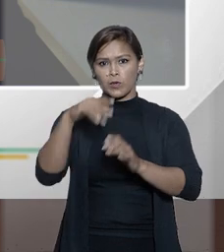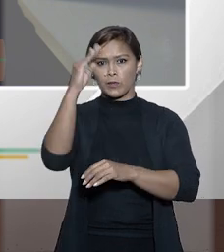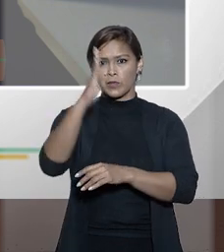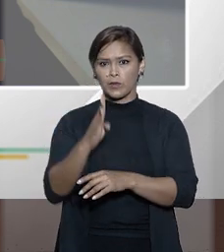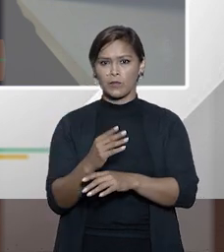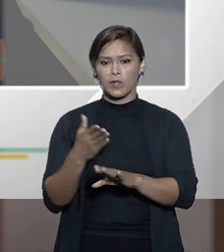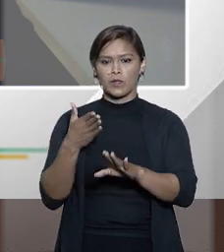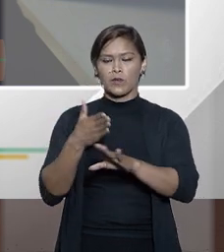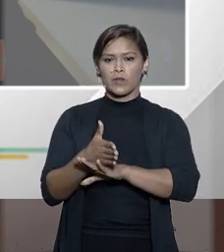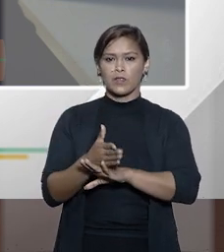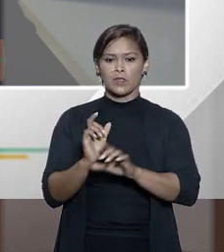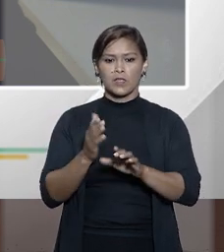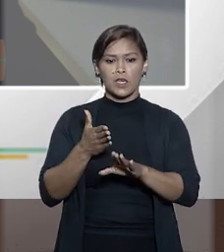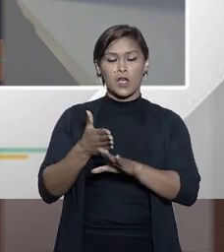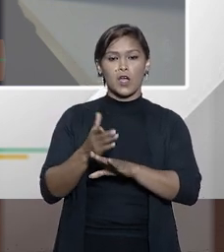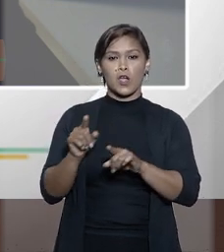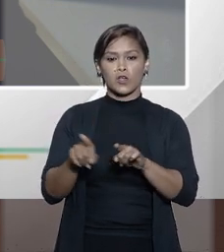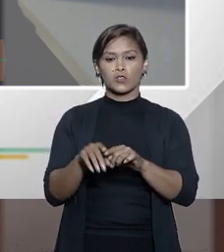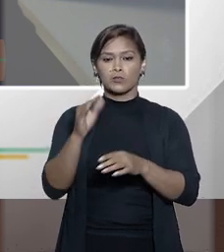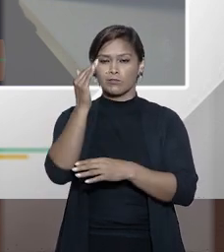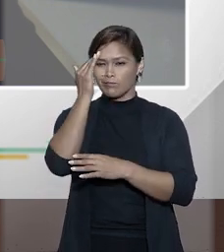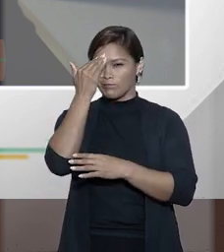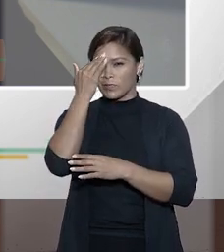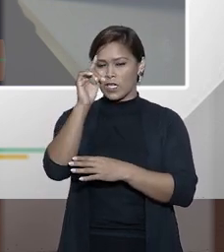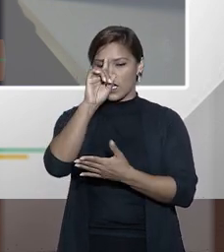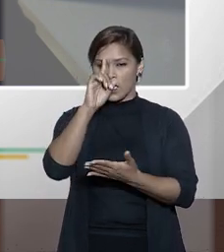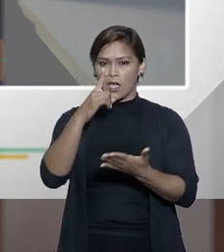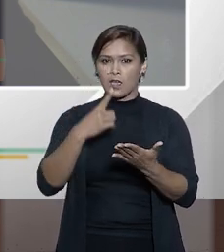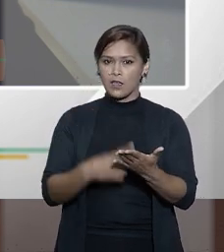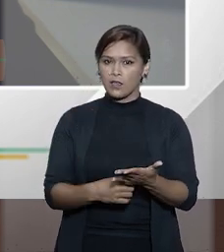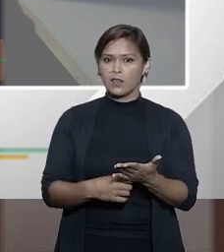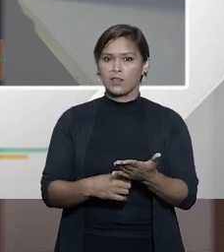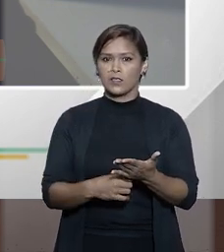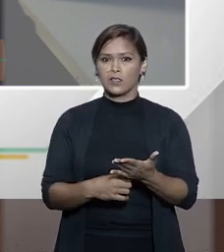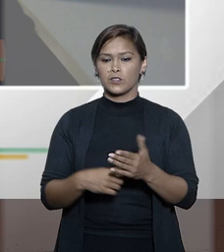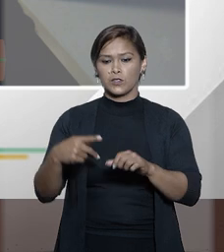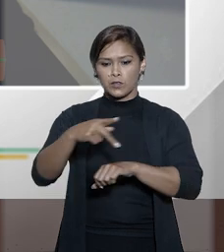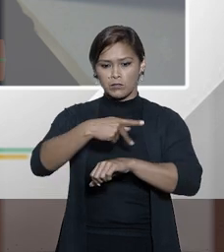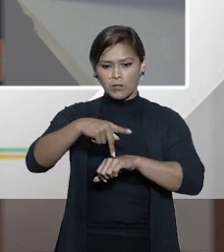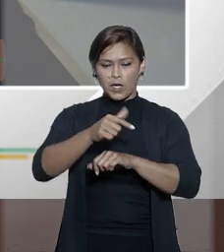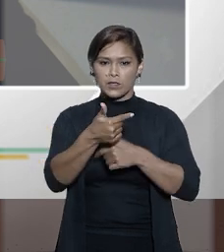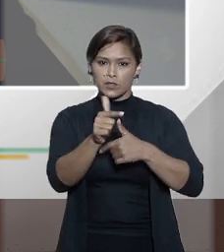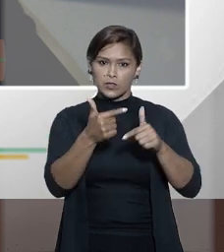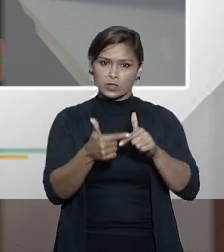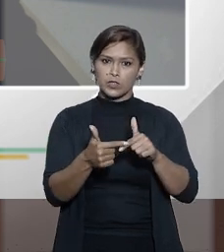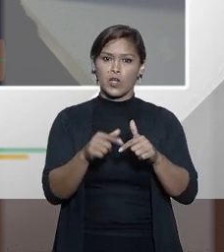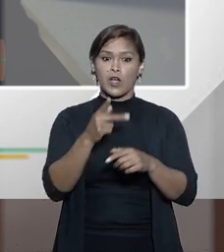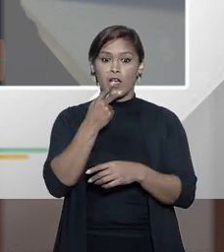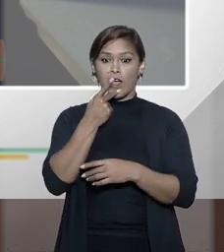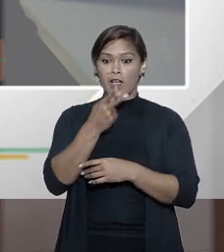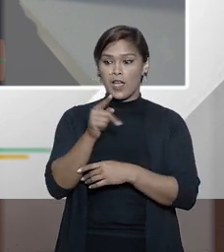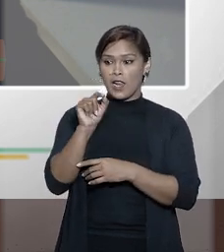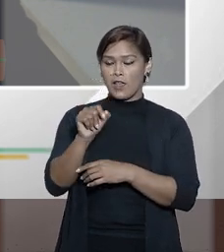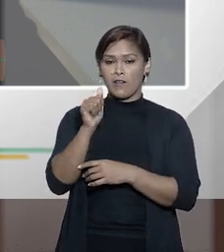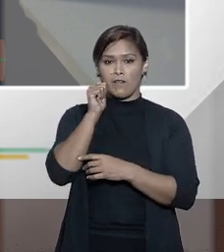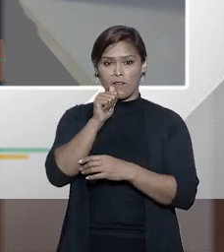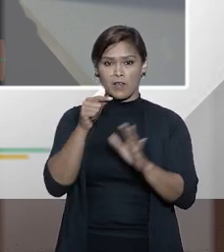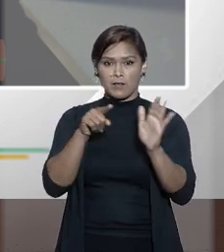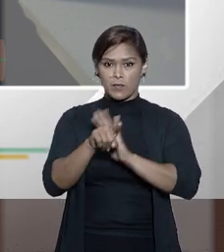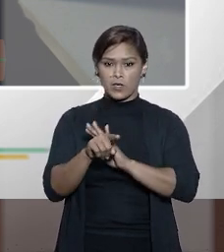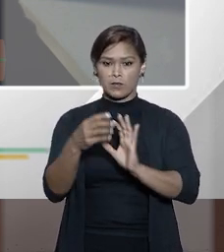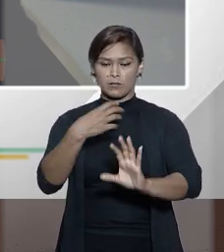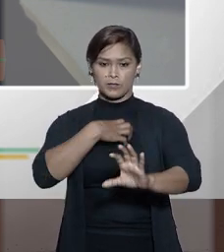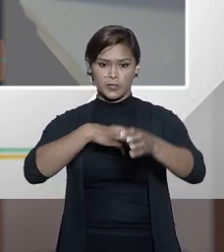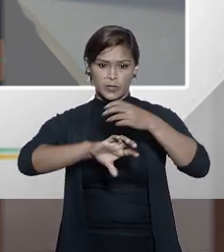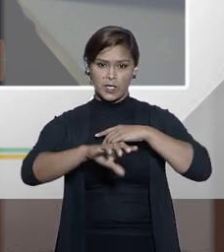no nesse nesse rumo do reconhecimento de decisões estrangeiras Fátima lhe fez uma pergunta sobre o princípio da